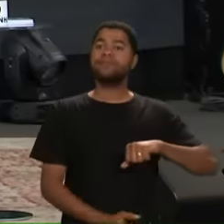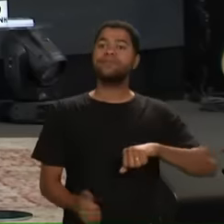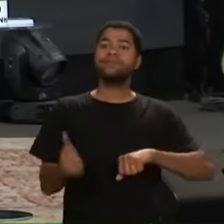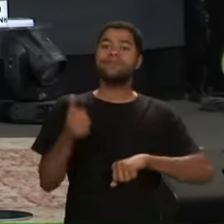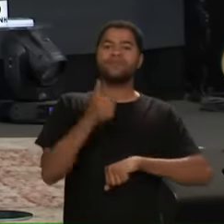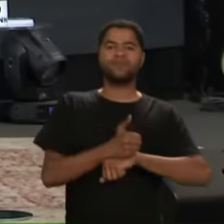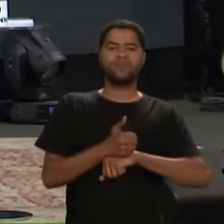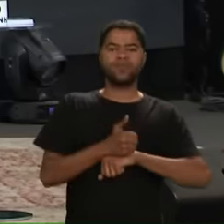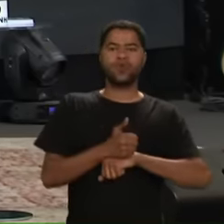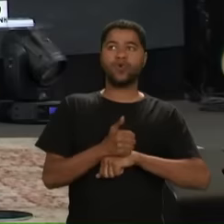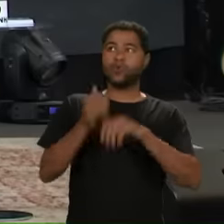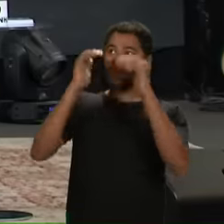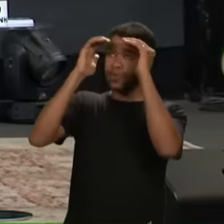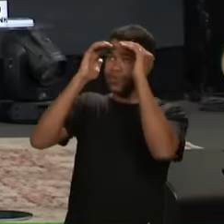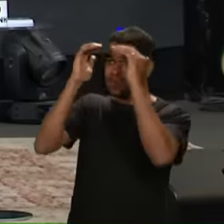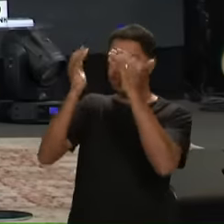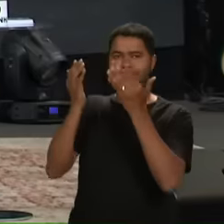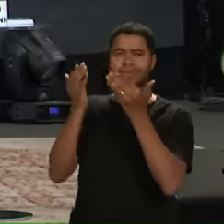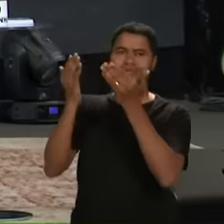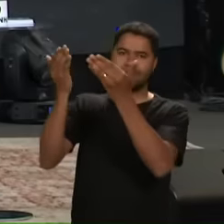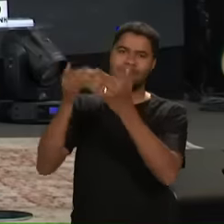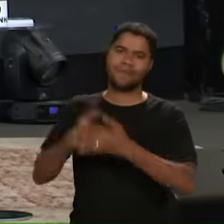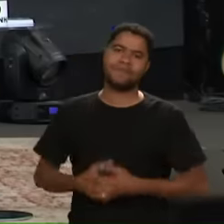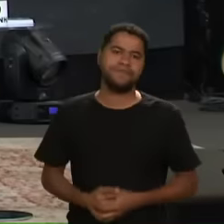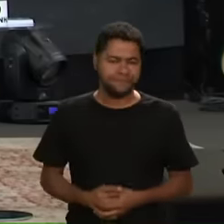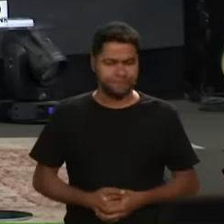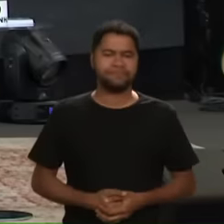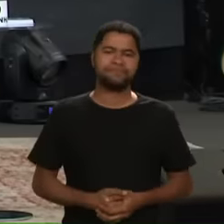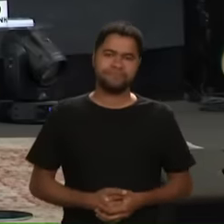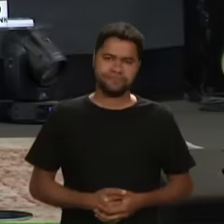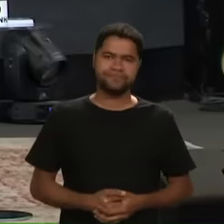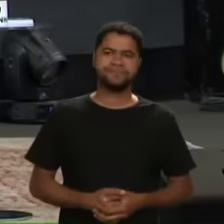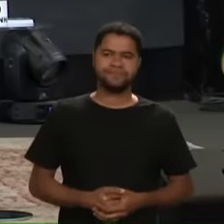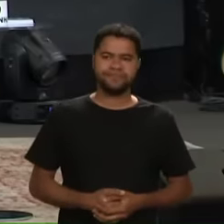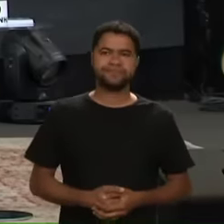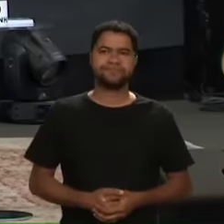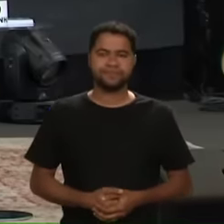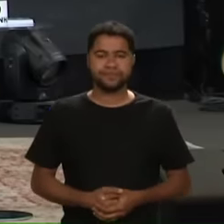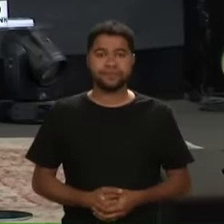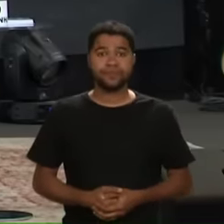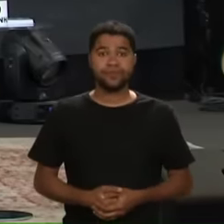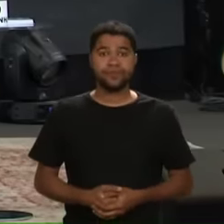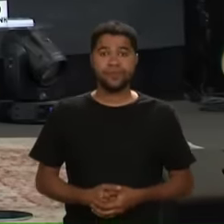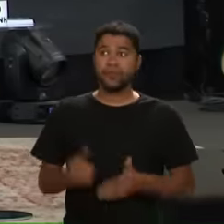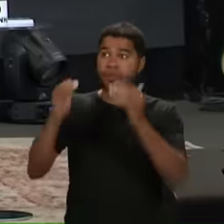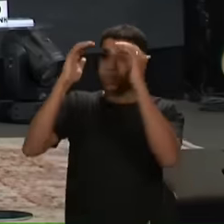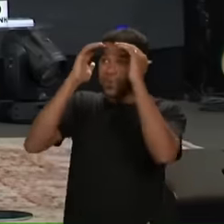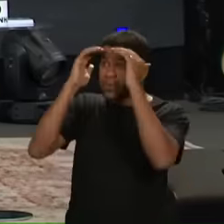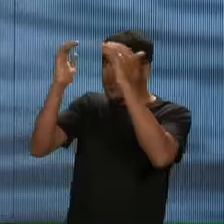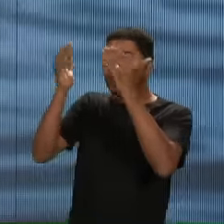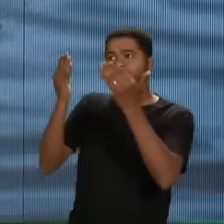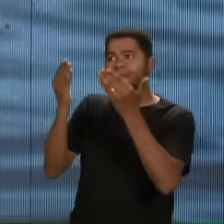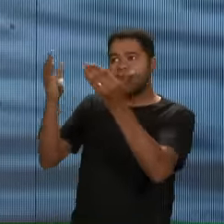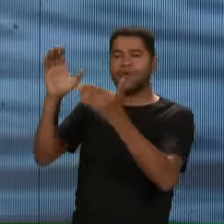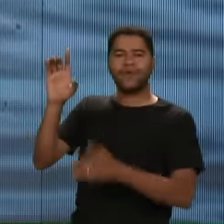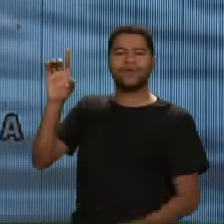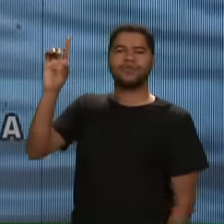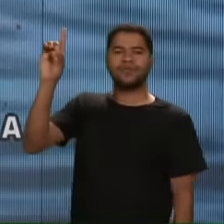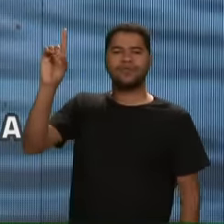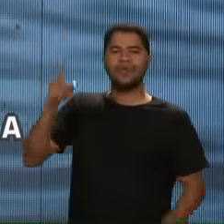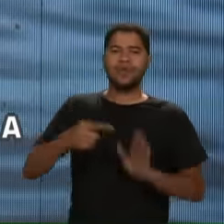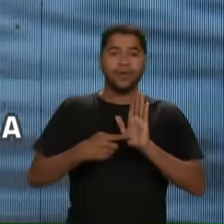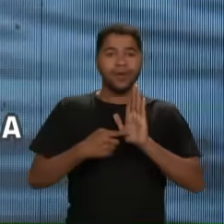Por temor A Deus O temor De Deus É a